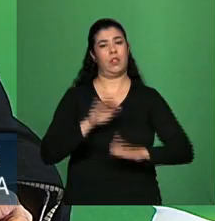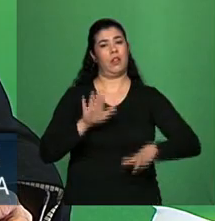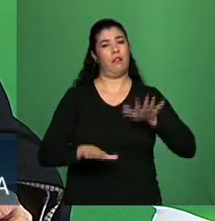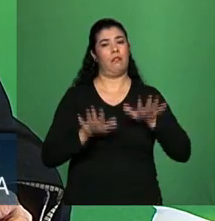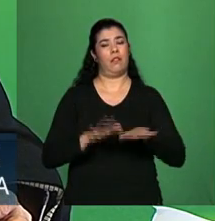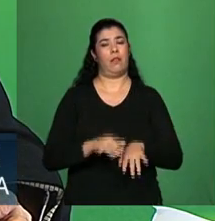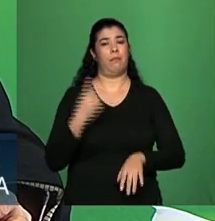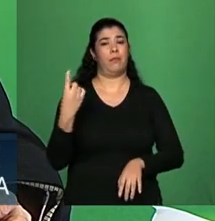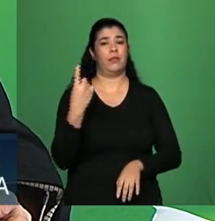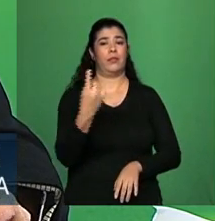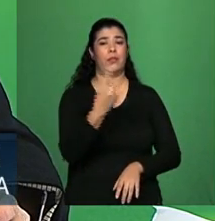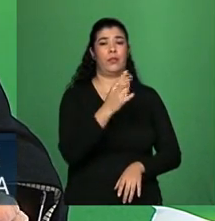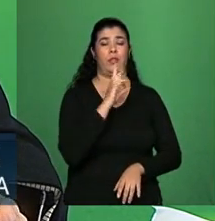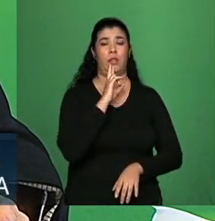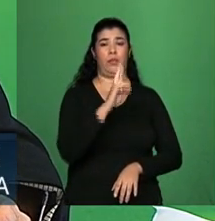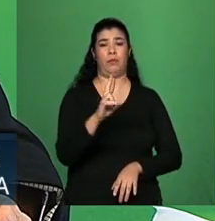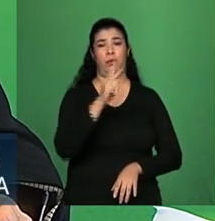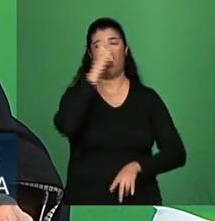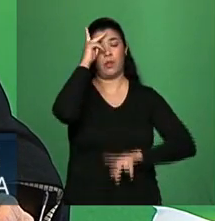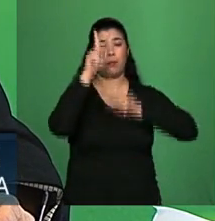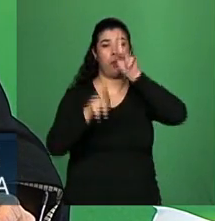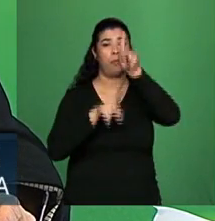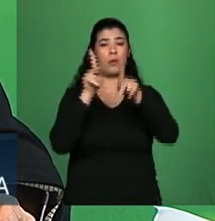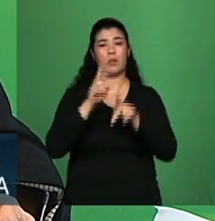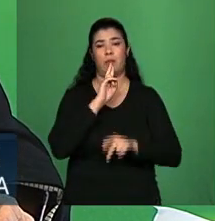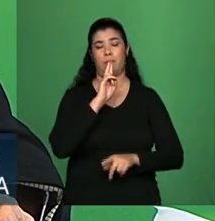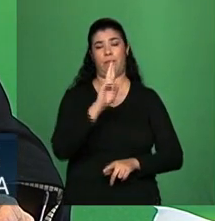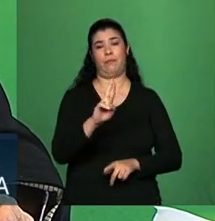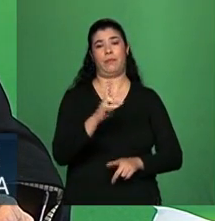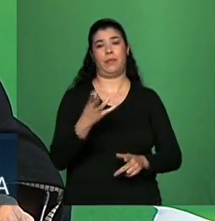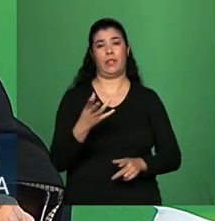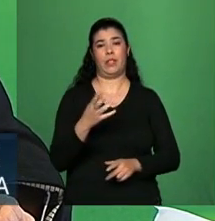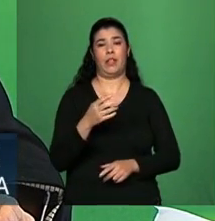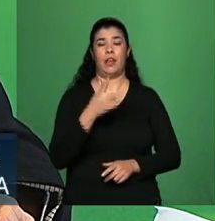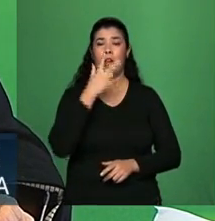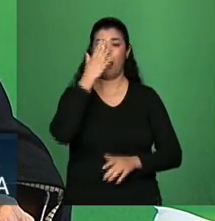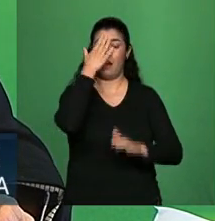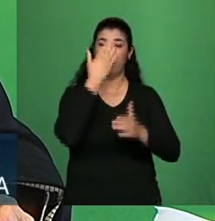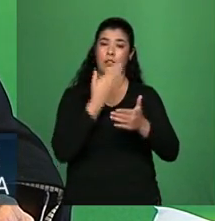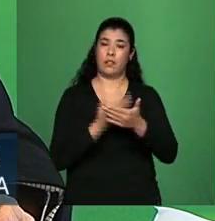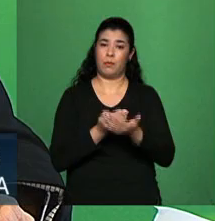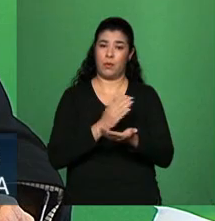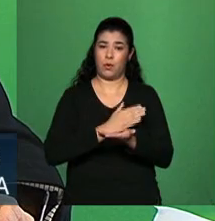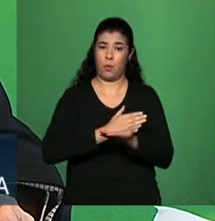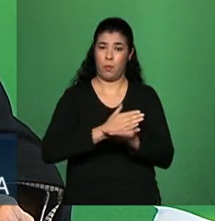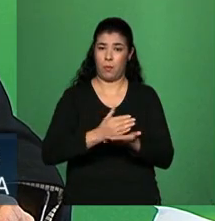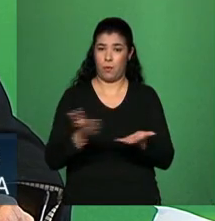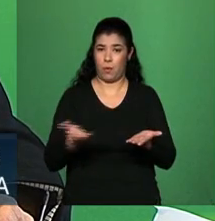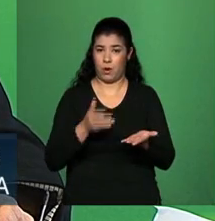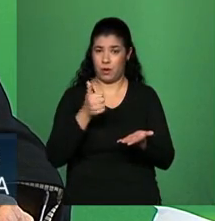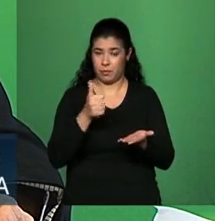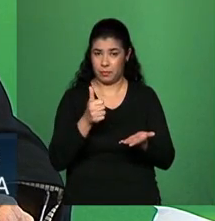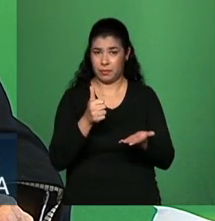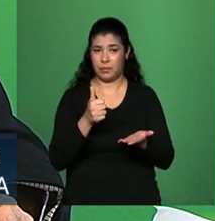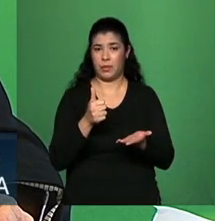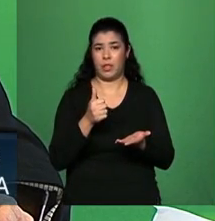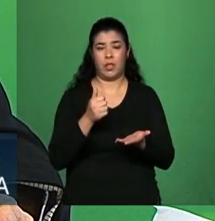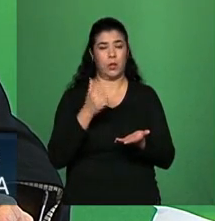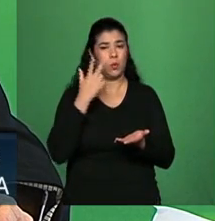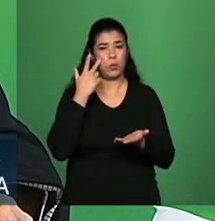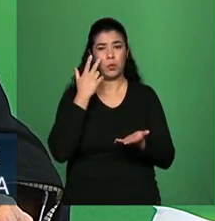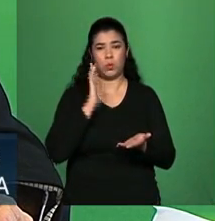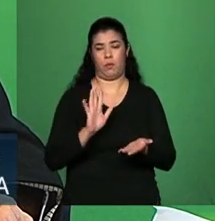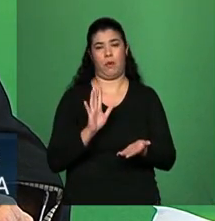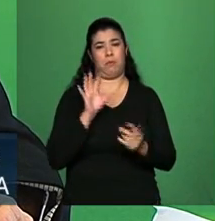difícil prever a resposta das pessoas, nós imaginamos que o primário imediatamente seja relativamente neutro. Mas o que é